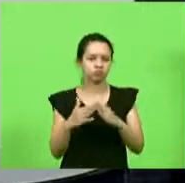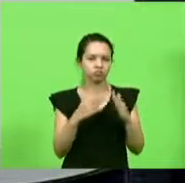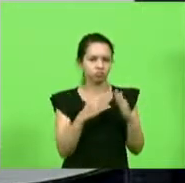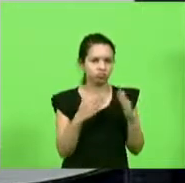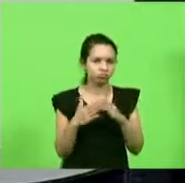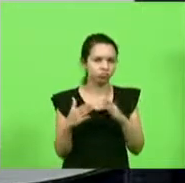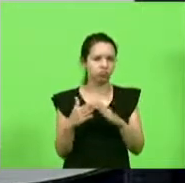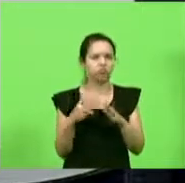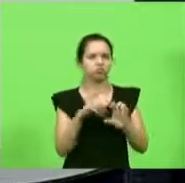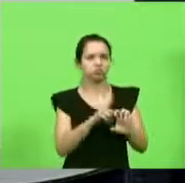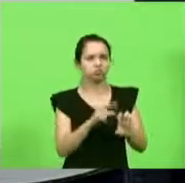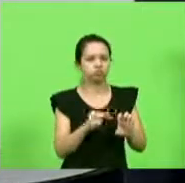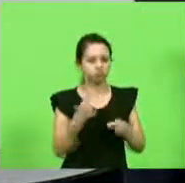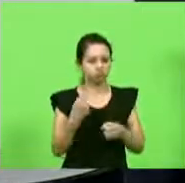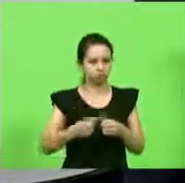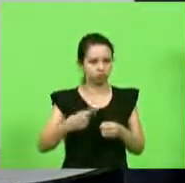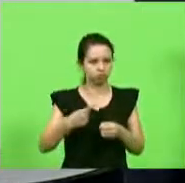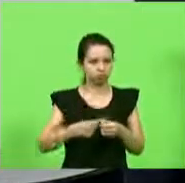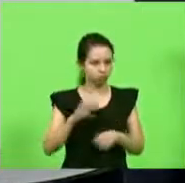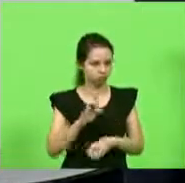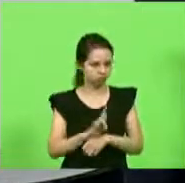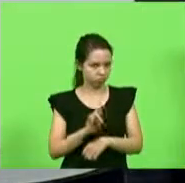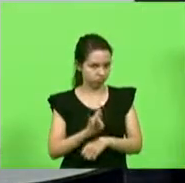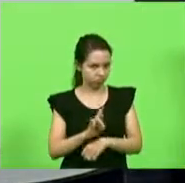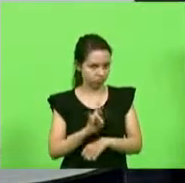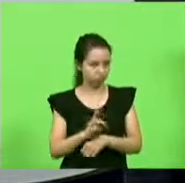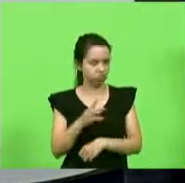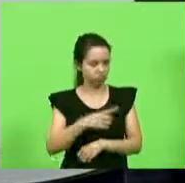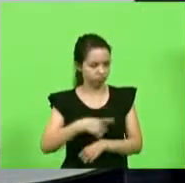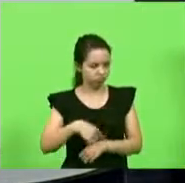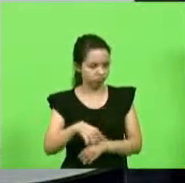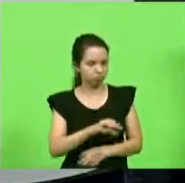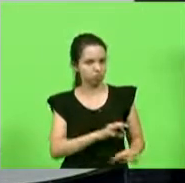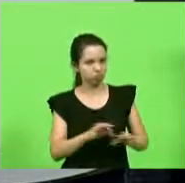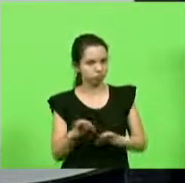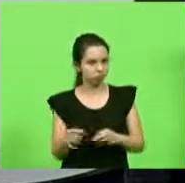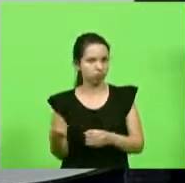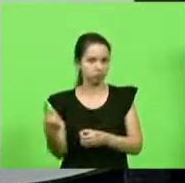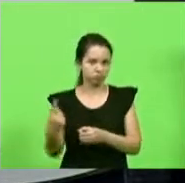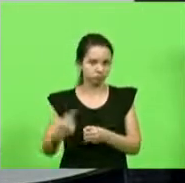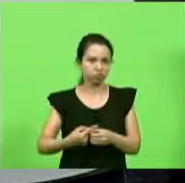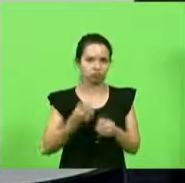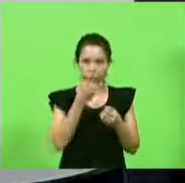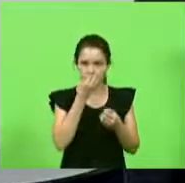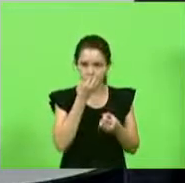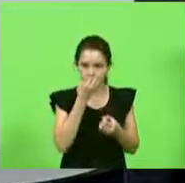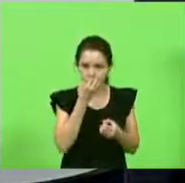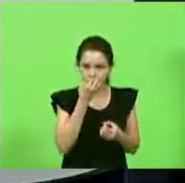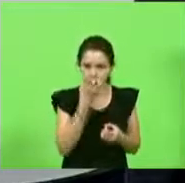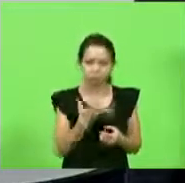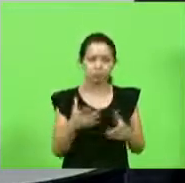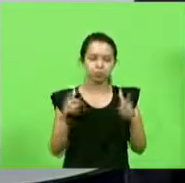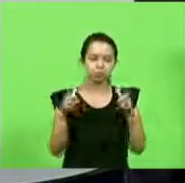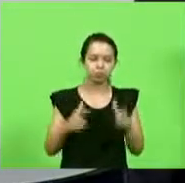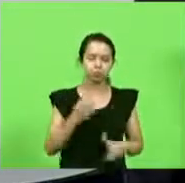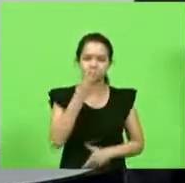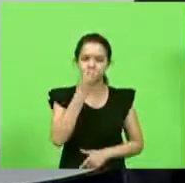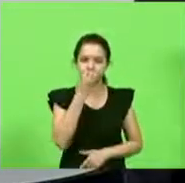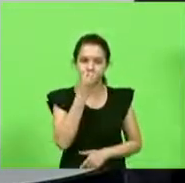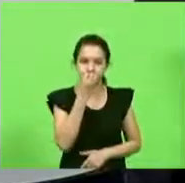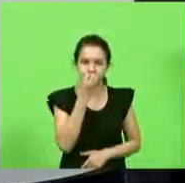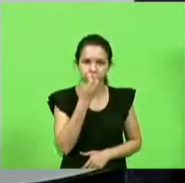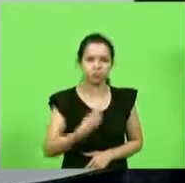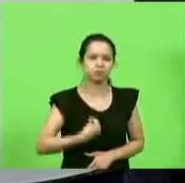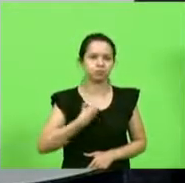empreender na cidade de Rio do Sul é assim que se faz uma cidade boa é assim que se tem um bom lugar para se viver